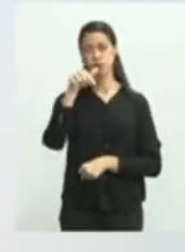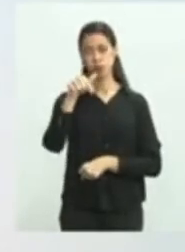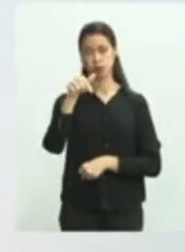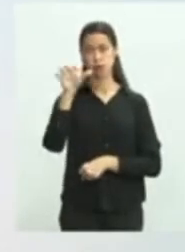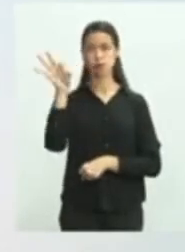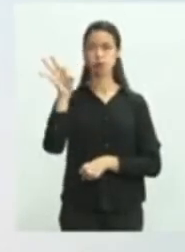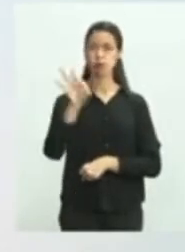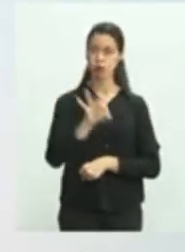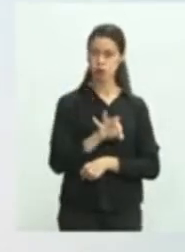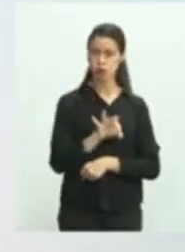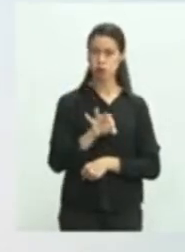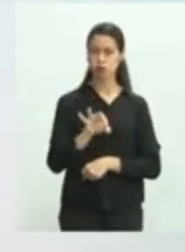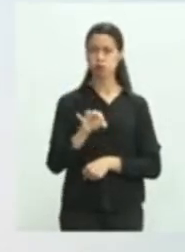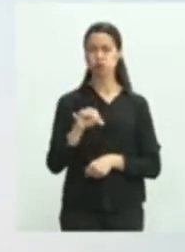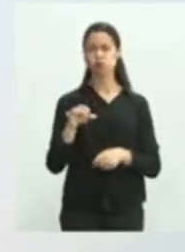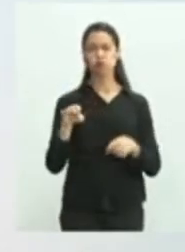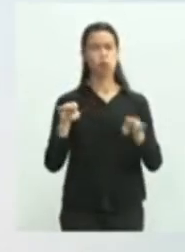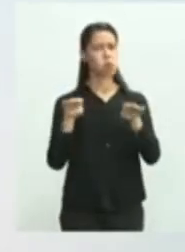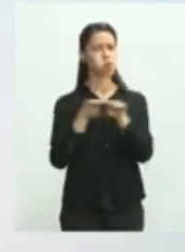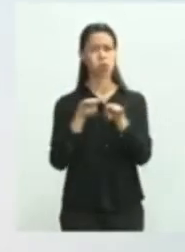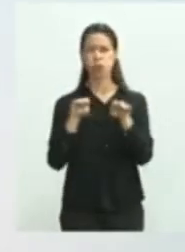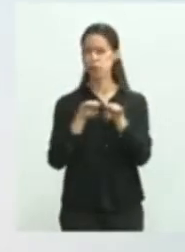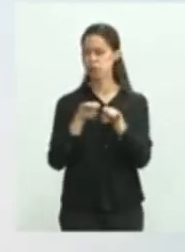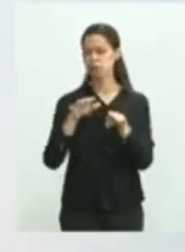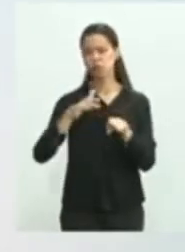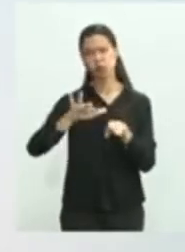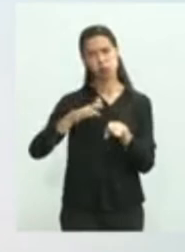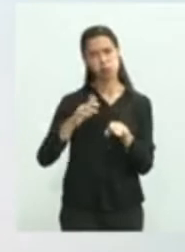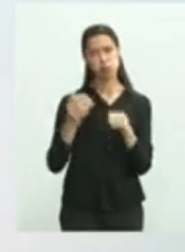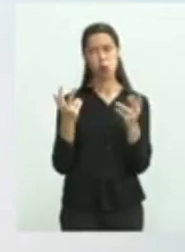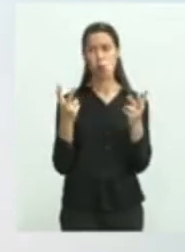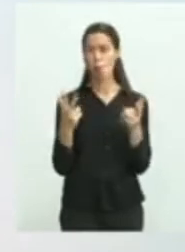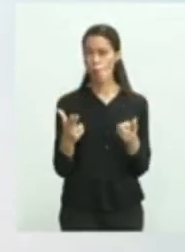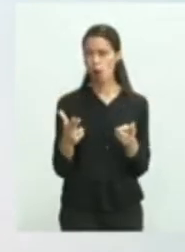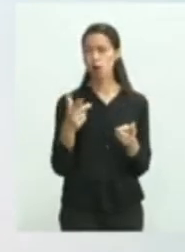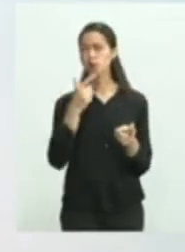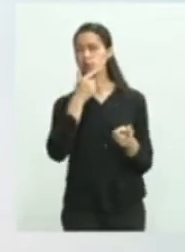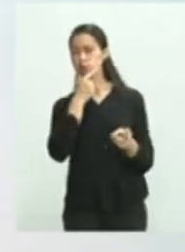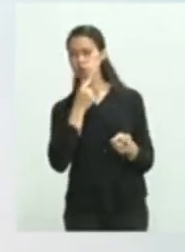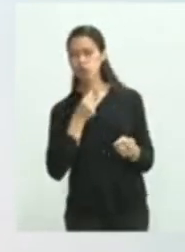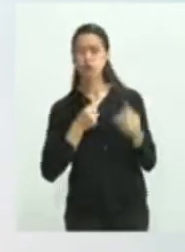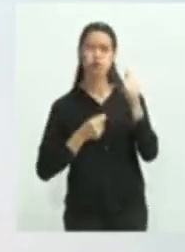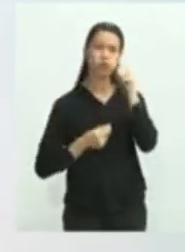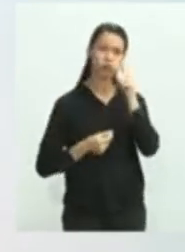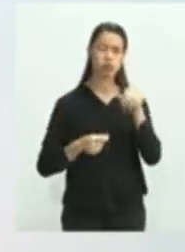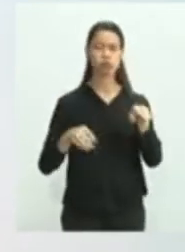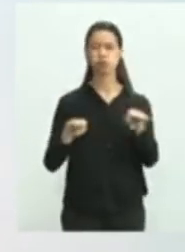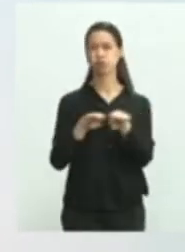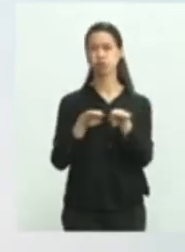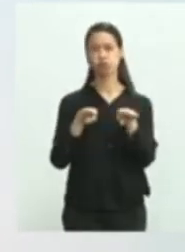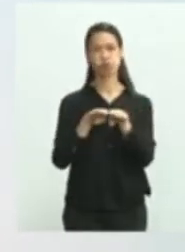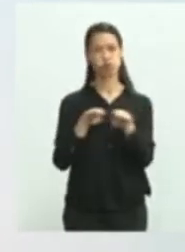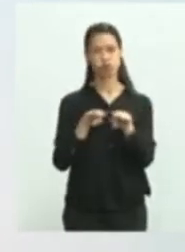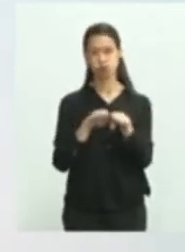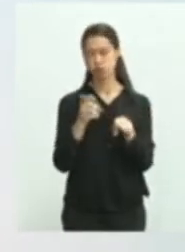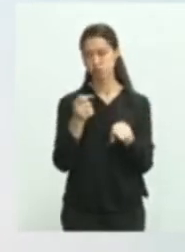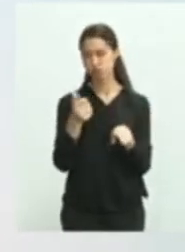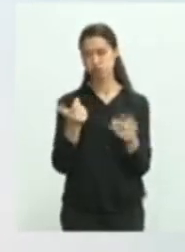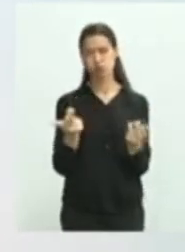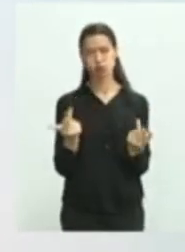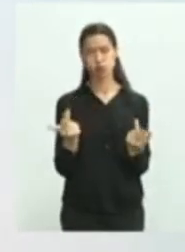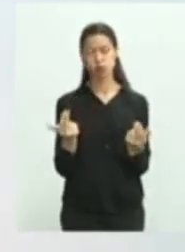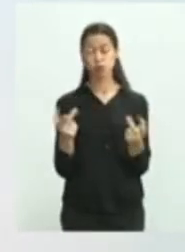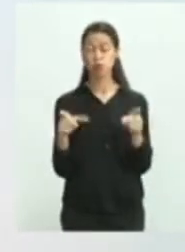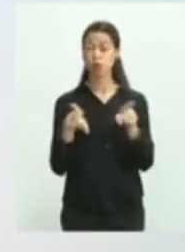continua praticamente sem grandes alterações entre os sexos, masculino e feminino, e a